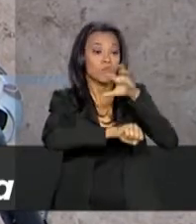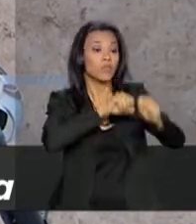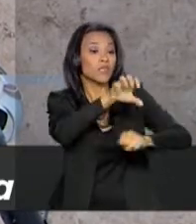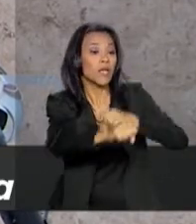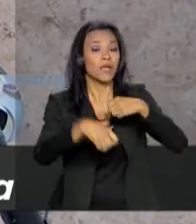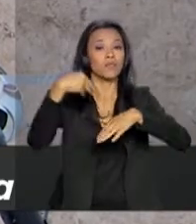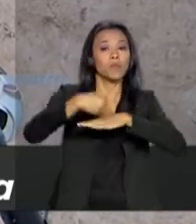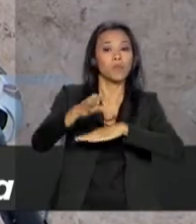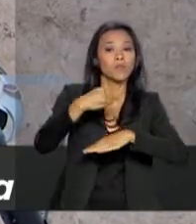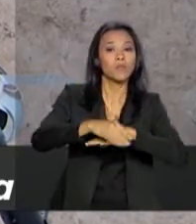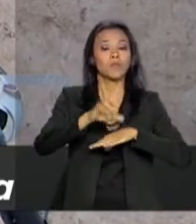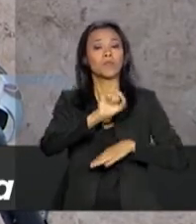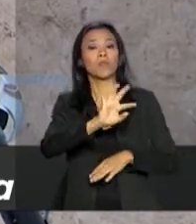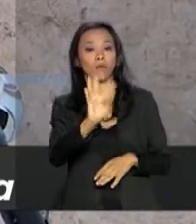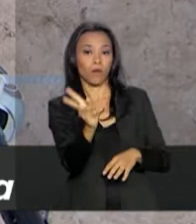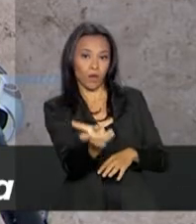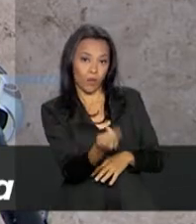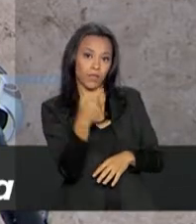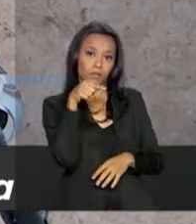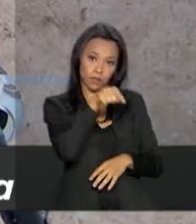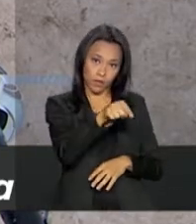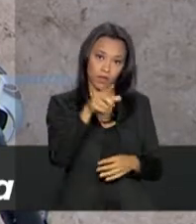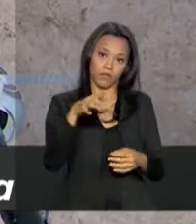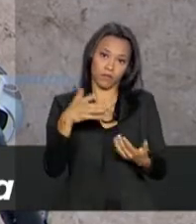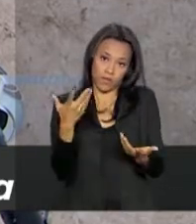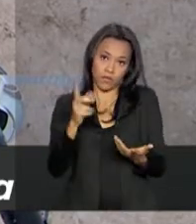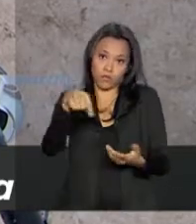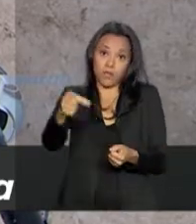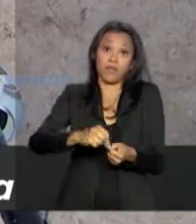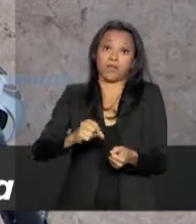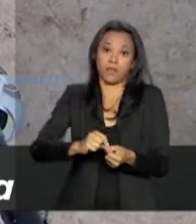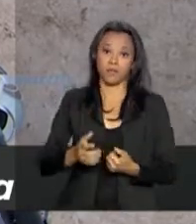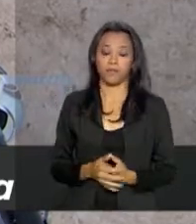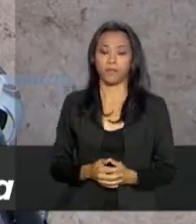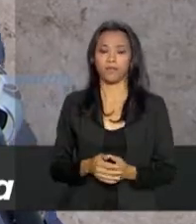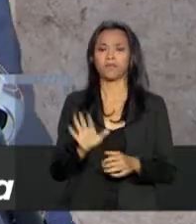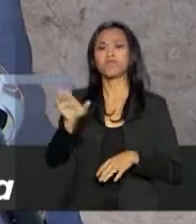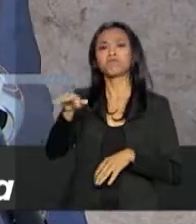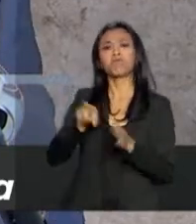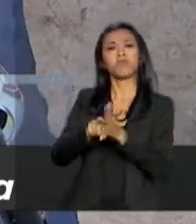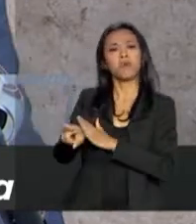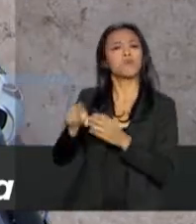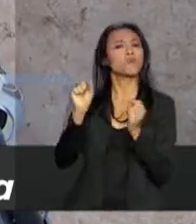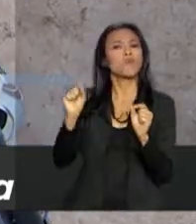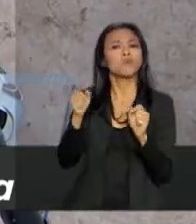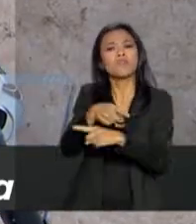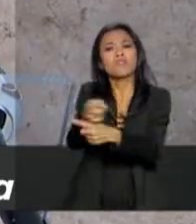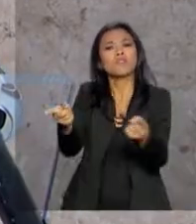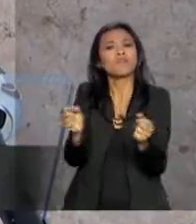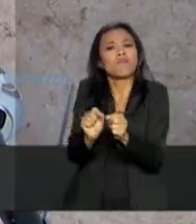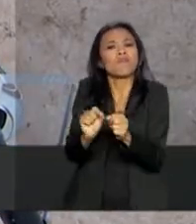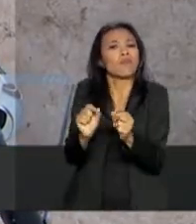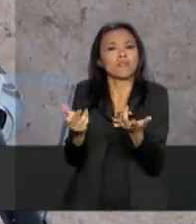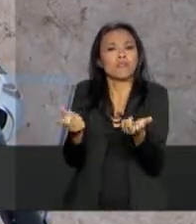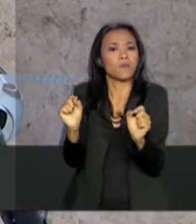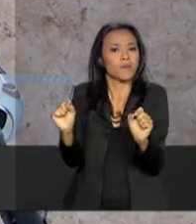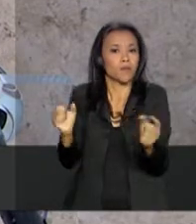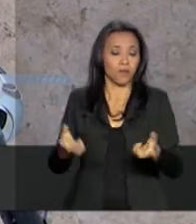as condições e ver o que mais tem que ser feito. Que tipo de medida pode ser tomada a partir dessa... Olha, nós temos